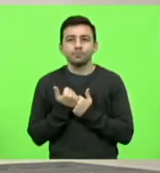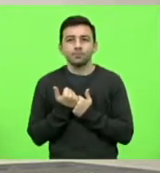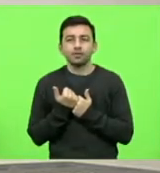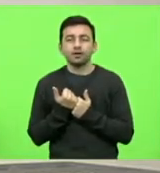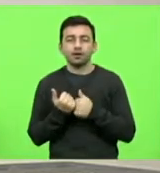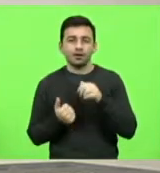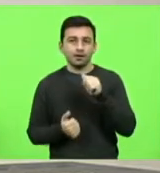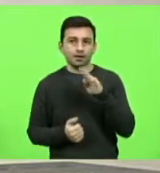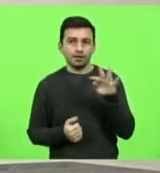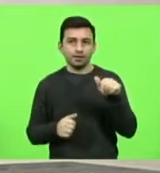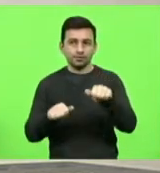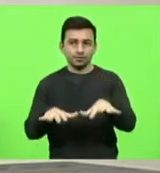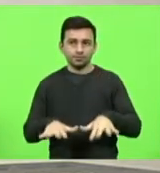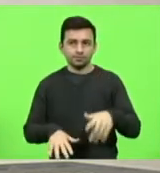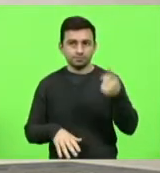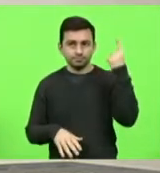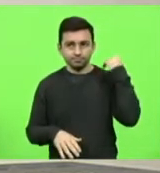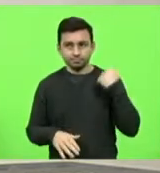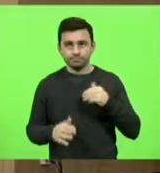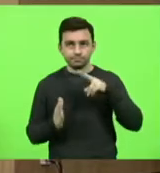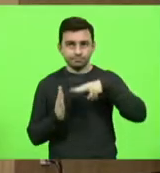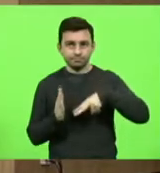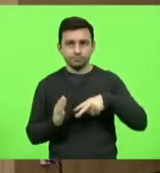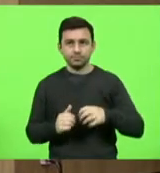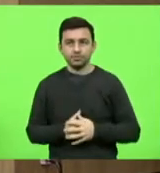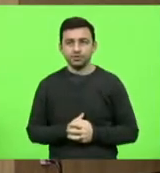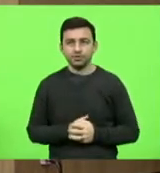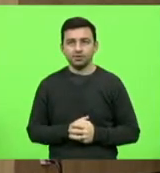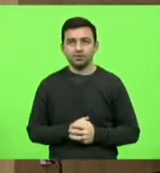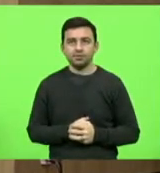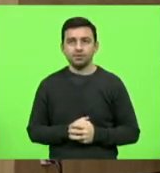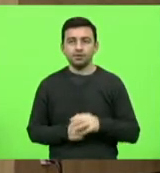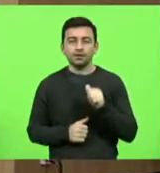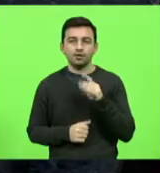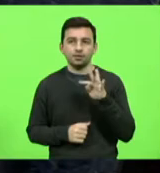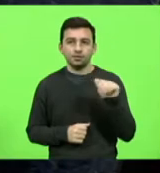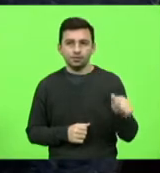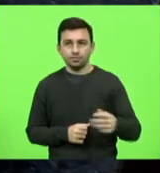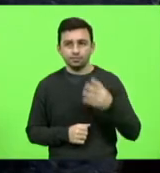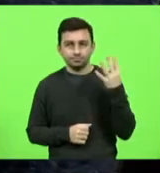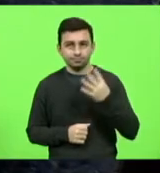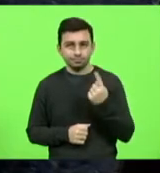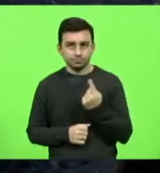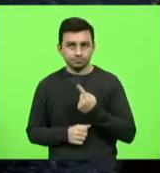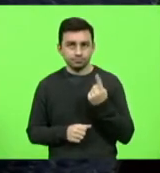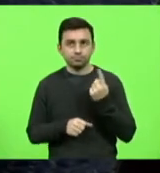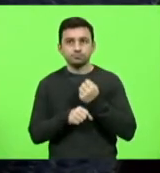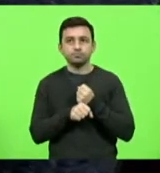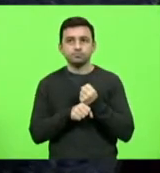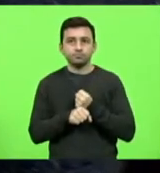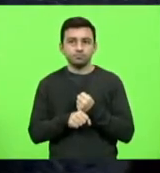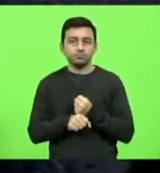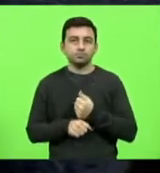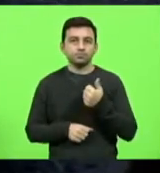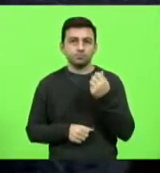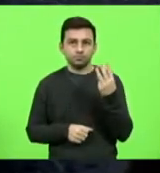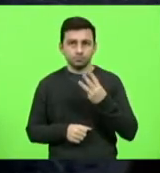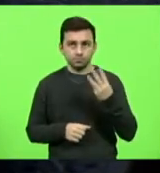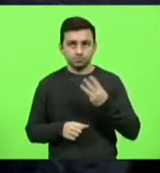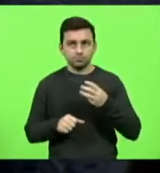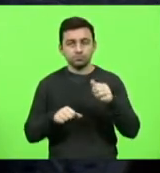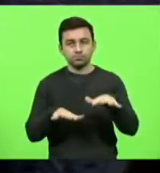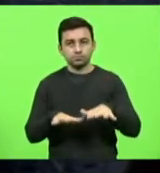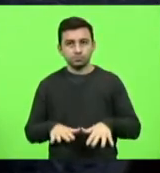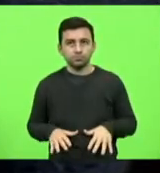anterior. Por favor, deputado. Ata da 41ª Sessão Ordinária da 3ª Sessão